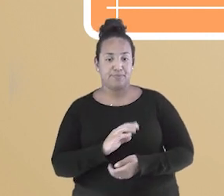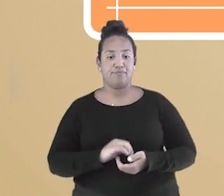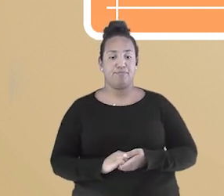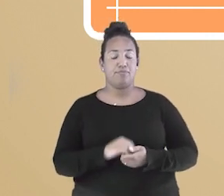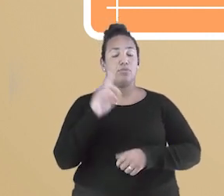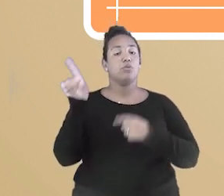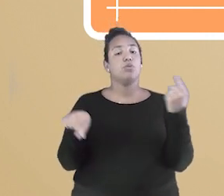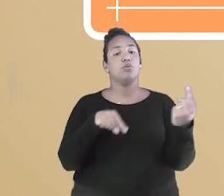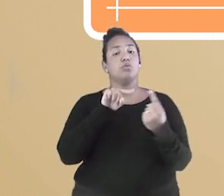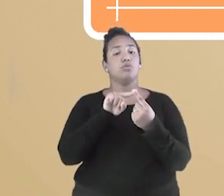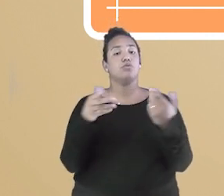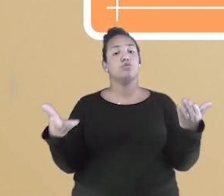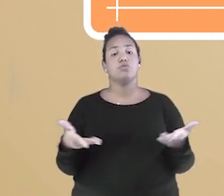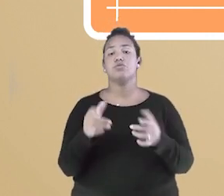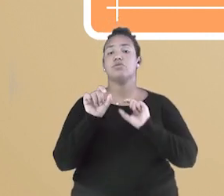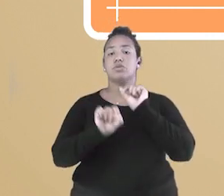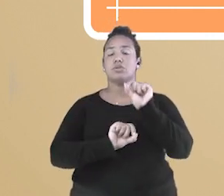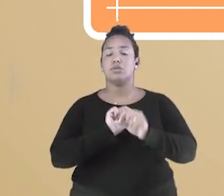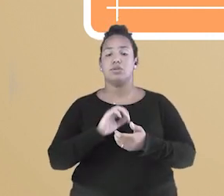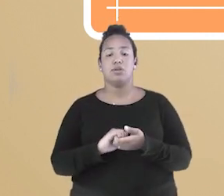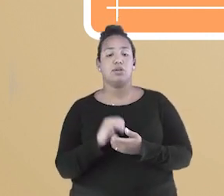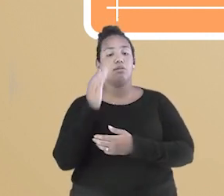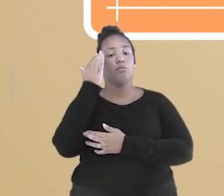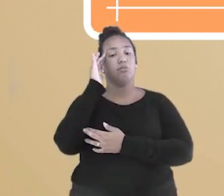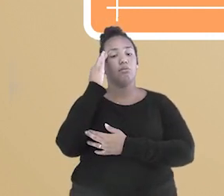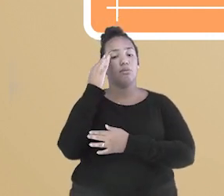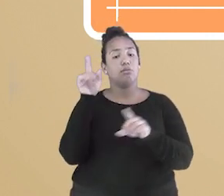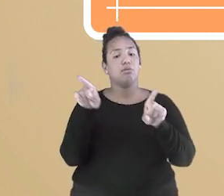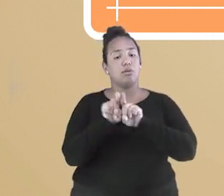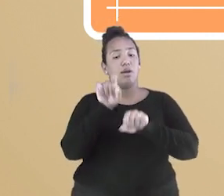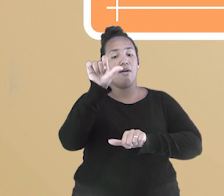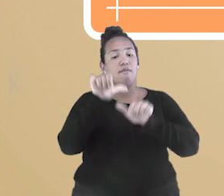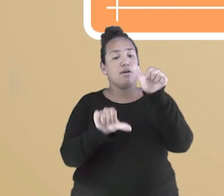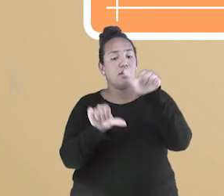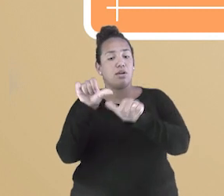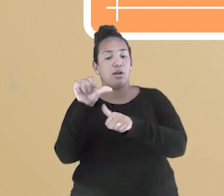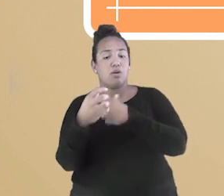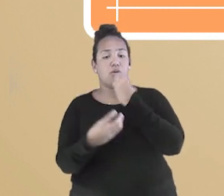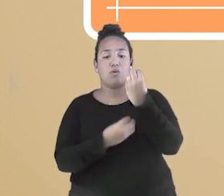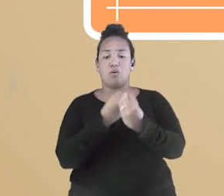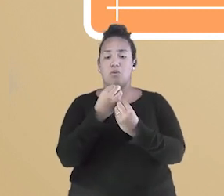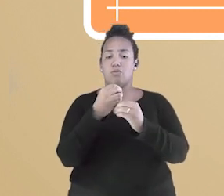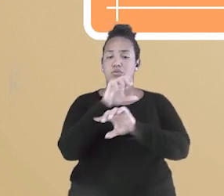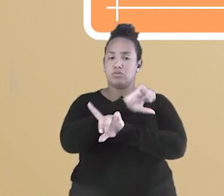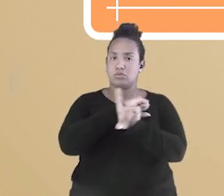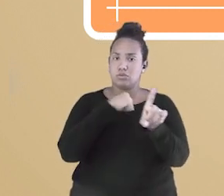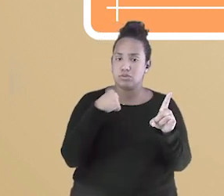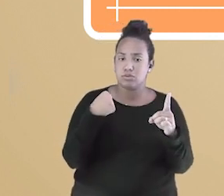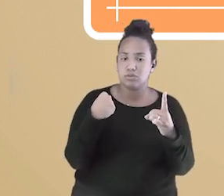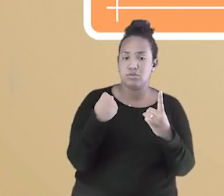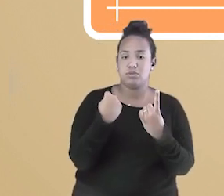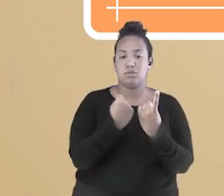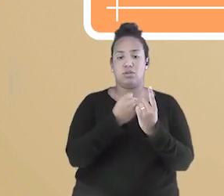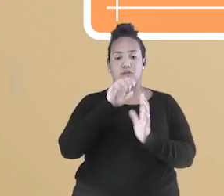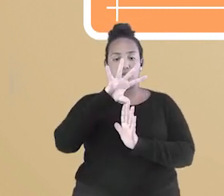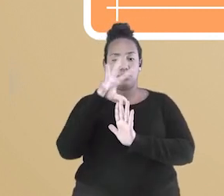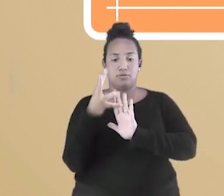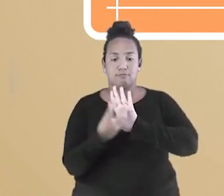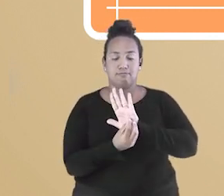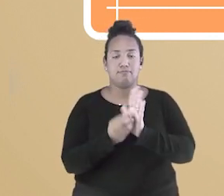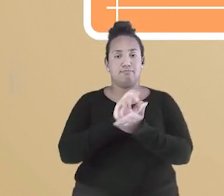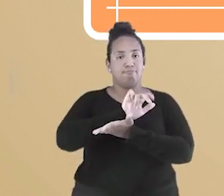compreender e analisar a construção de uma sociedade republicana através dos símbolos. Antes de